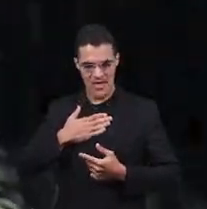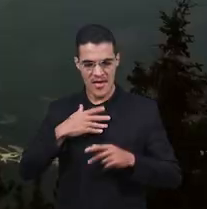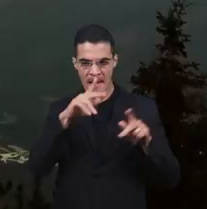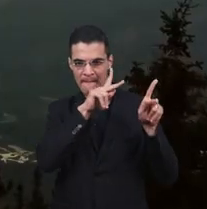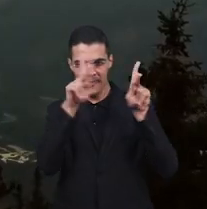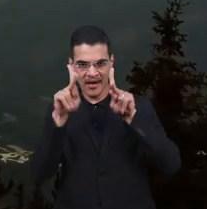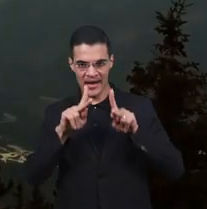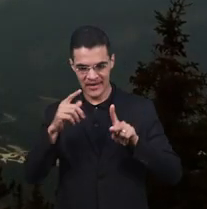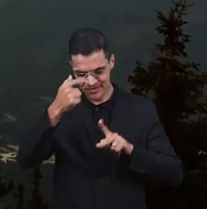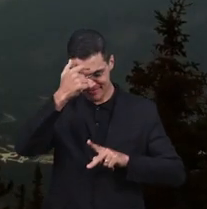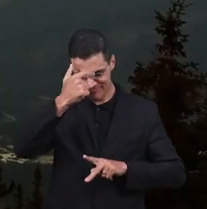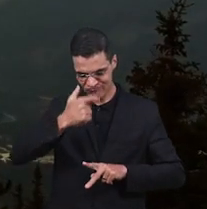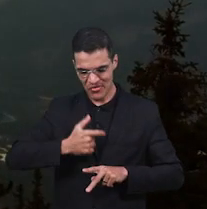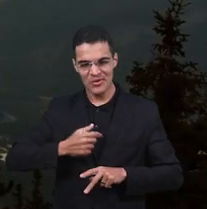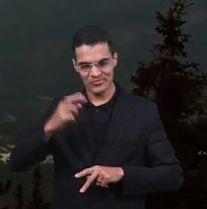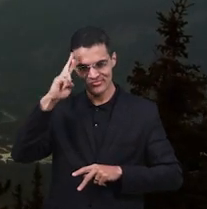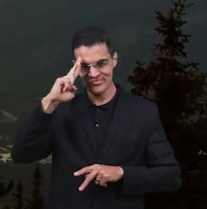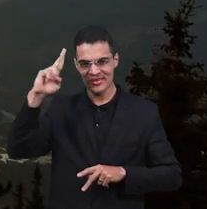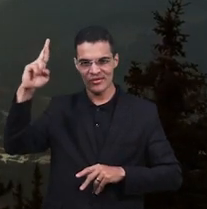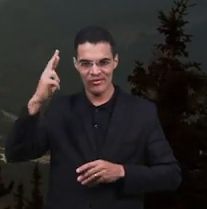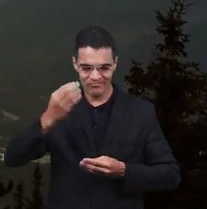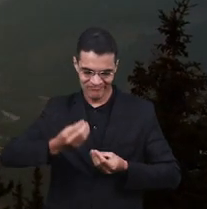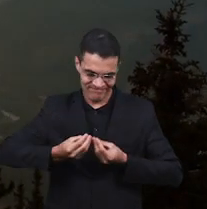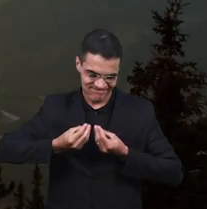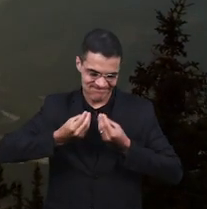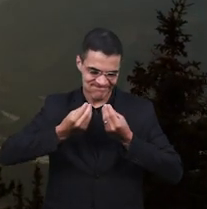Minha paz